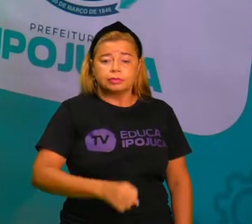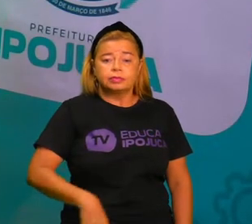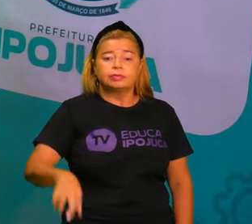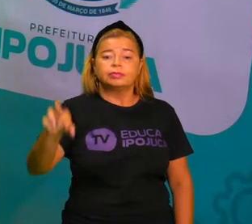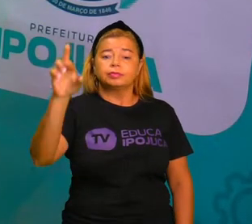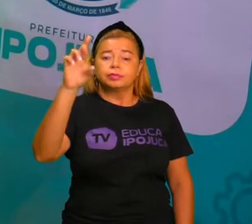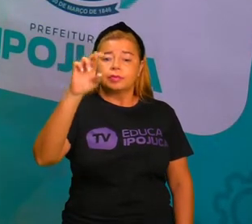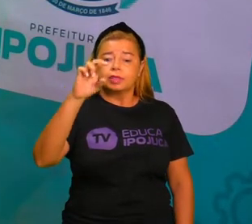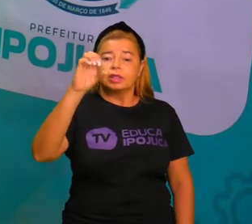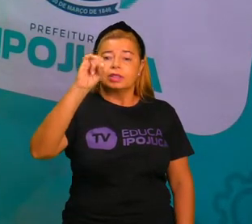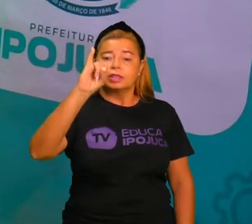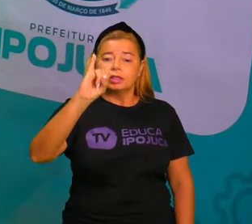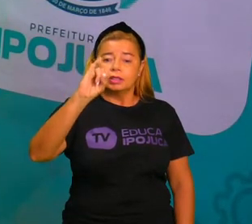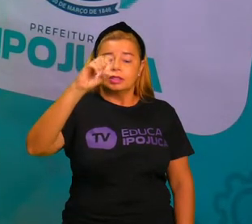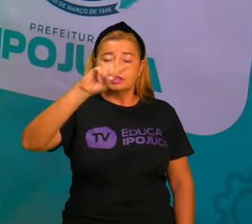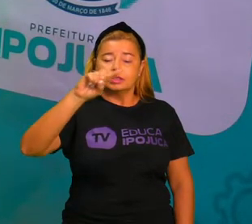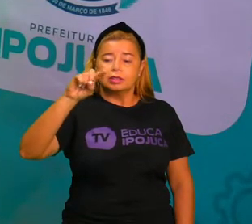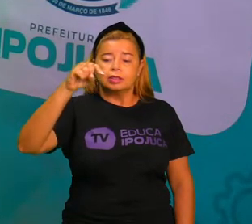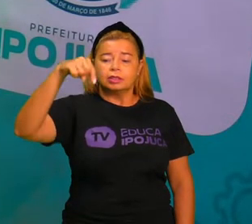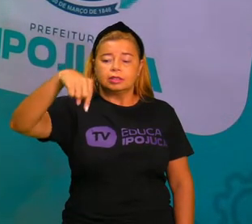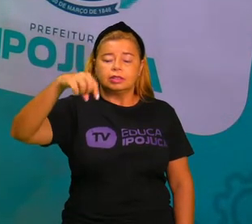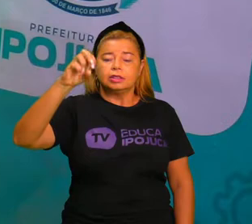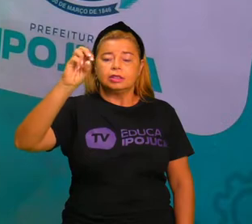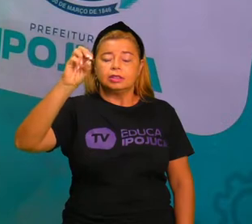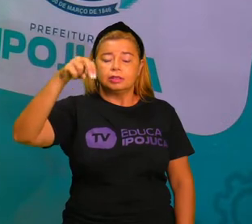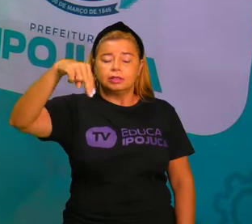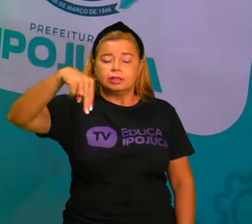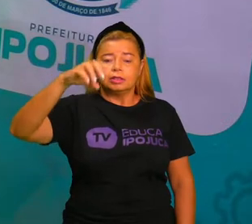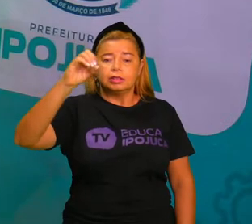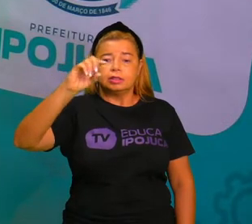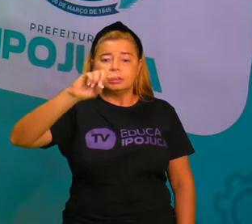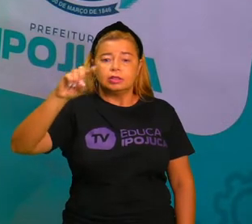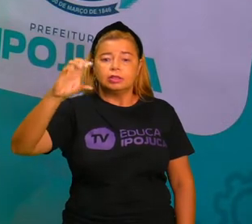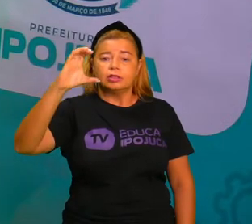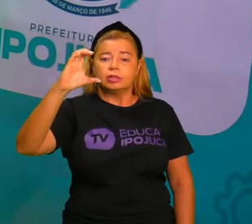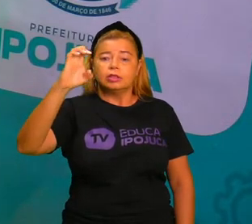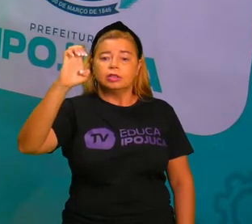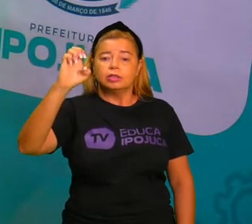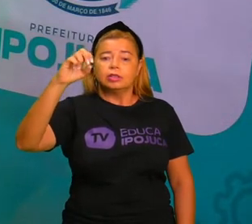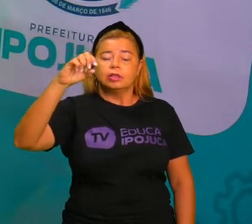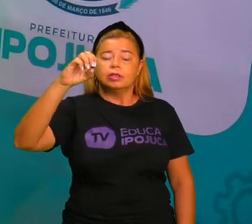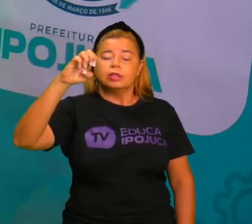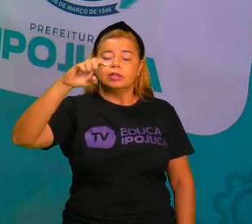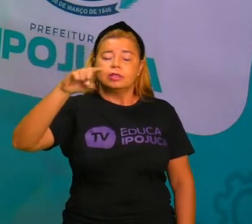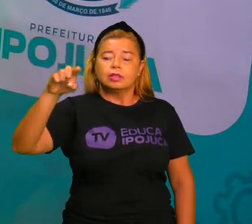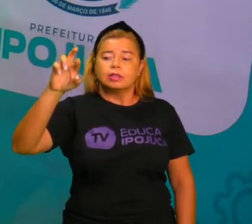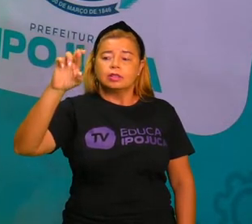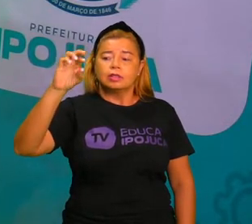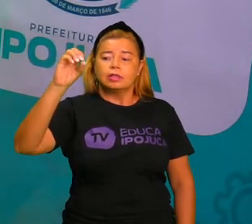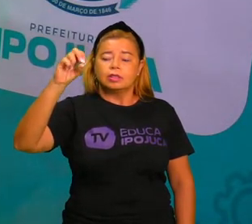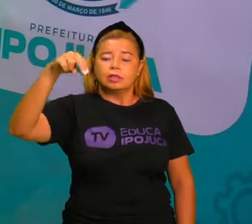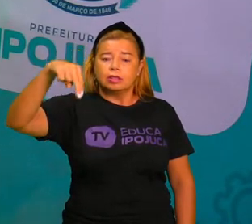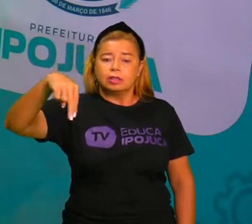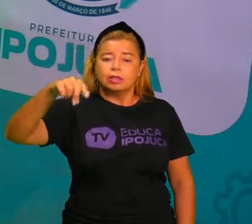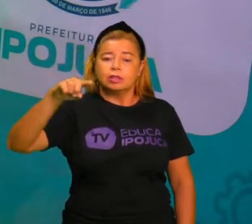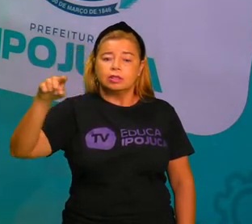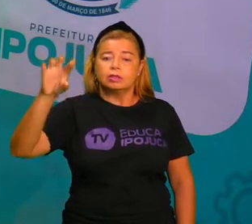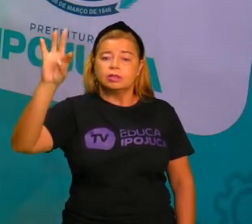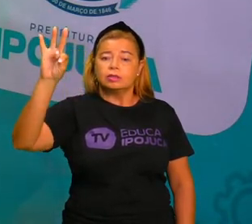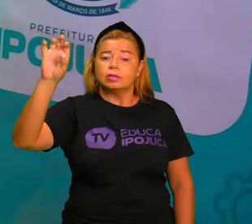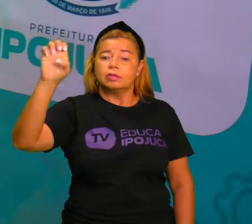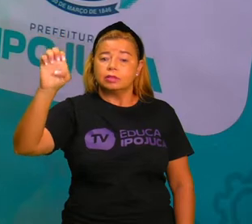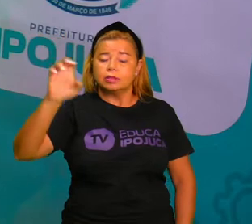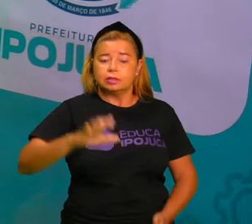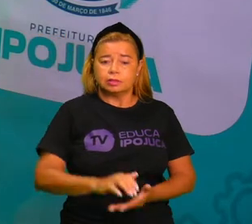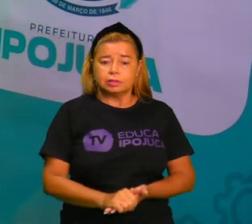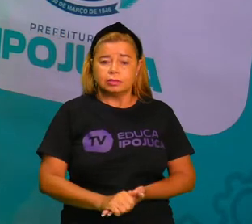Rinoceronte. Vamos lá? Uma, duas, três, quatro, cinco. Então, ela é polissílaba,